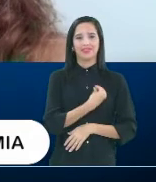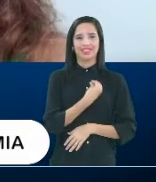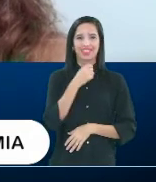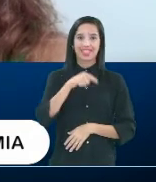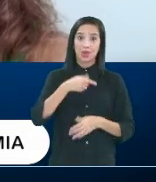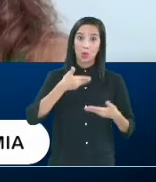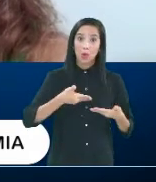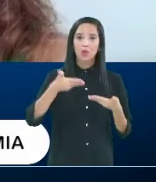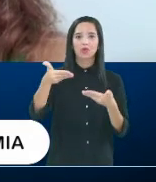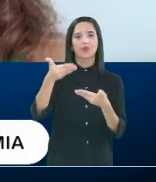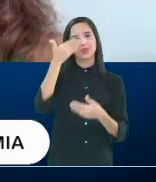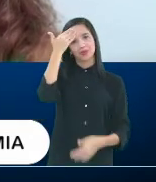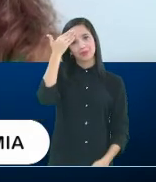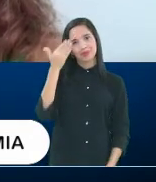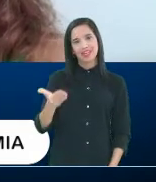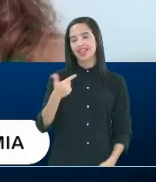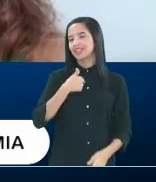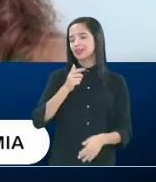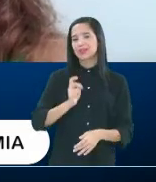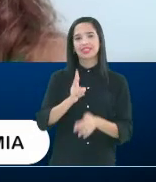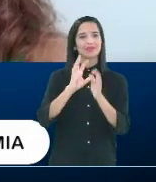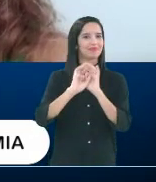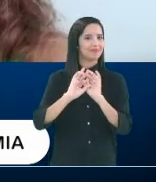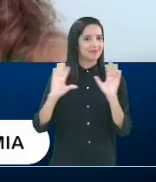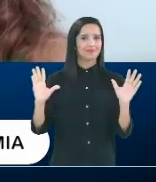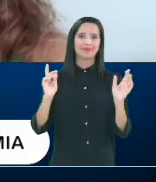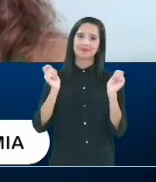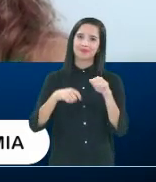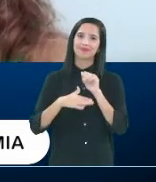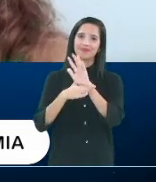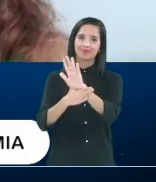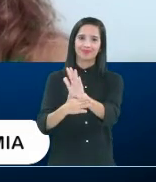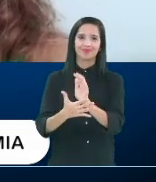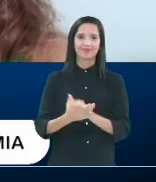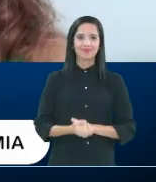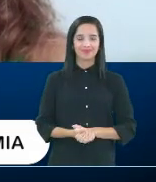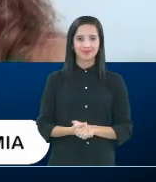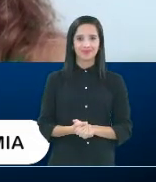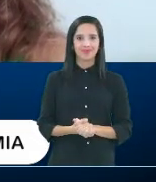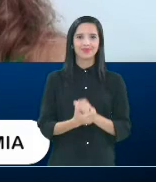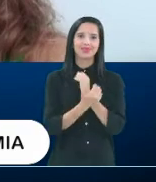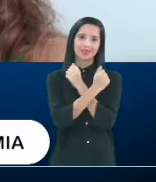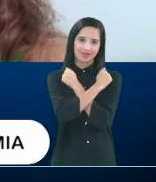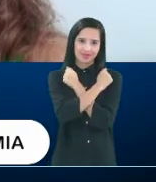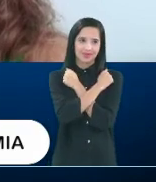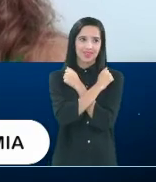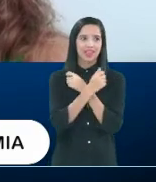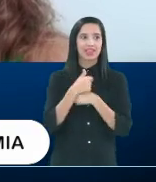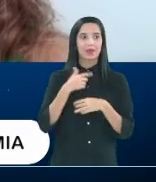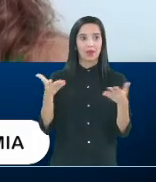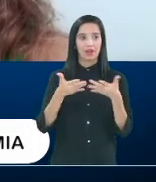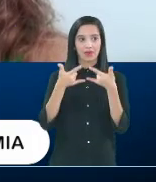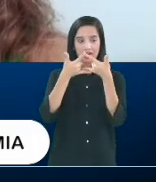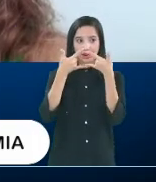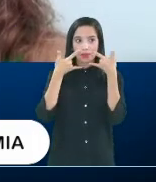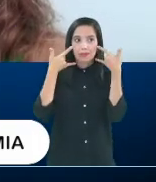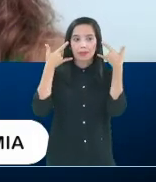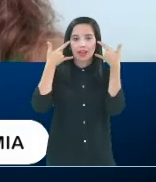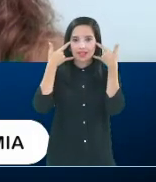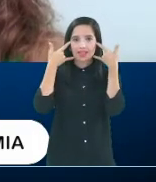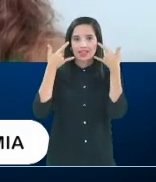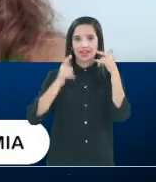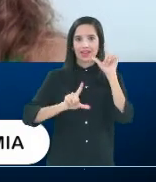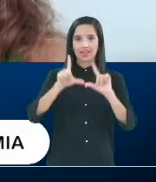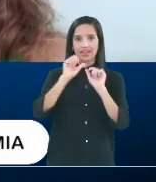O convite e fico sempre à disposição. Um grande abraço. Um grande abraço para a senhora. Pegando aqui a máscara da TV